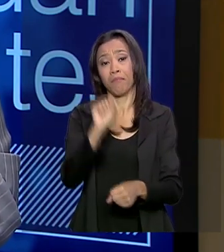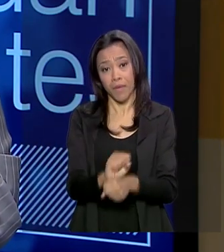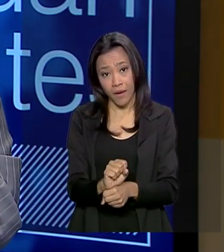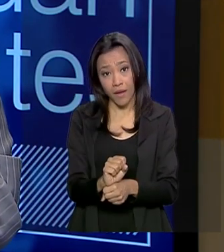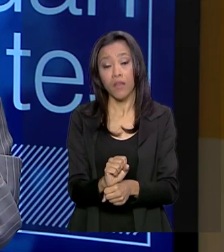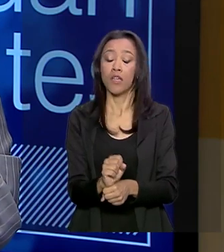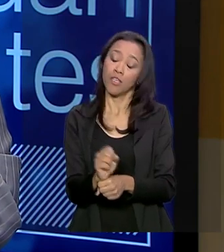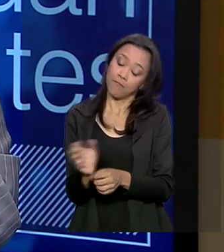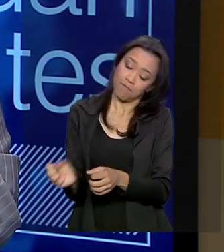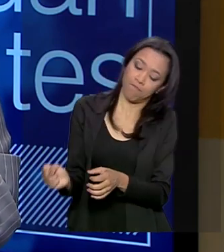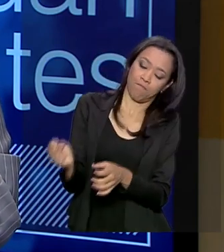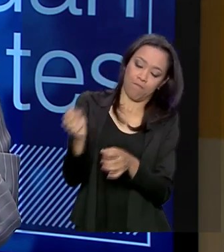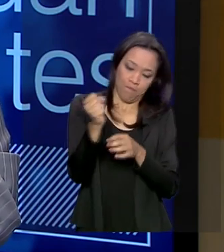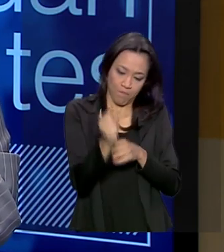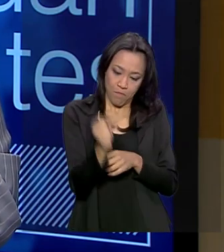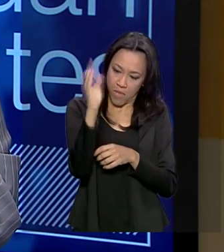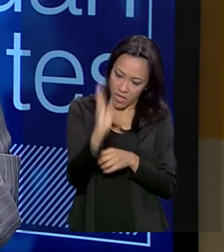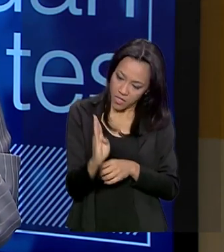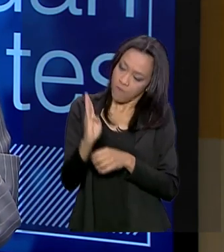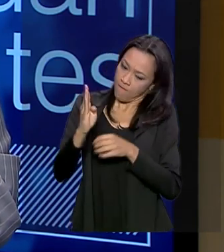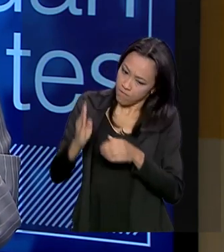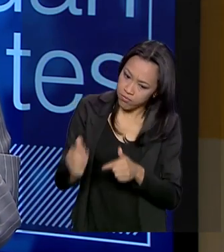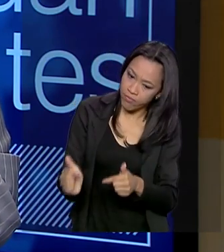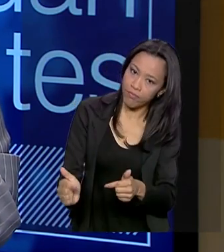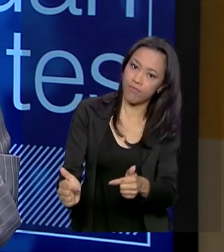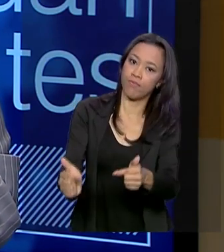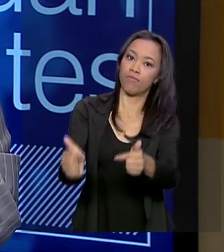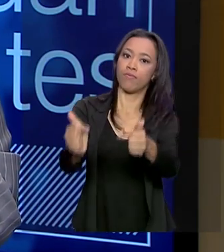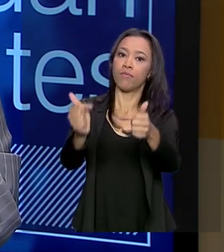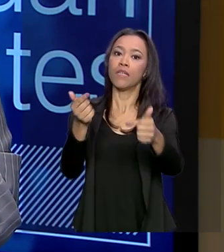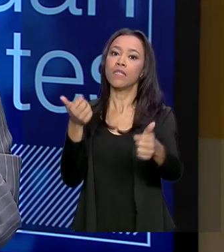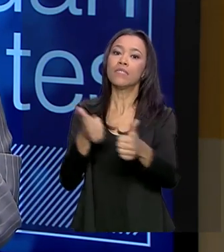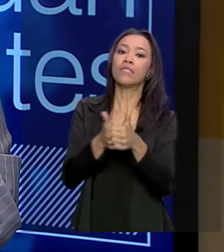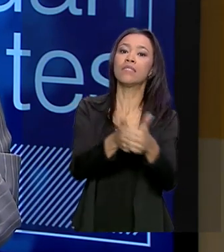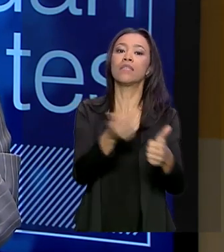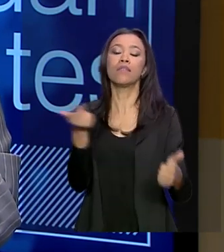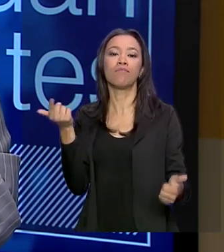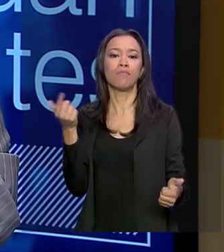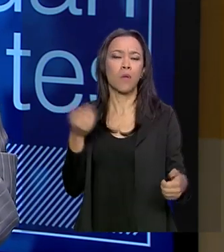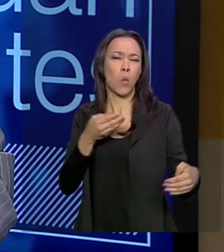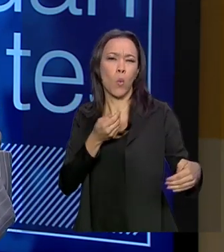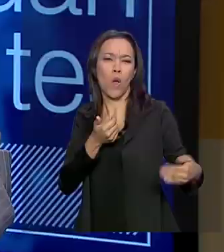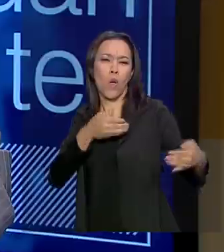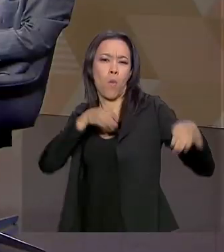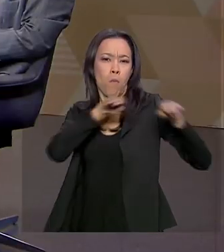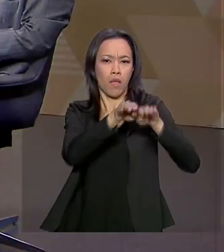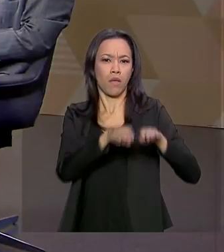colocar o Brasil na rota e, pelo menos, atingir o patamar do Chile. É um objetivo que eu considero bem